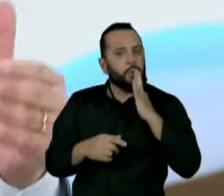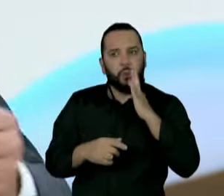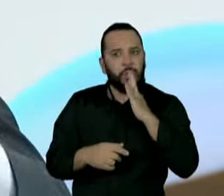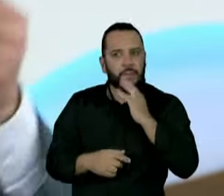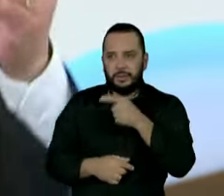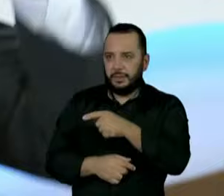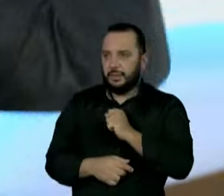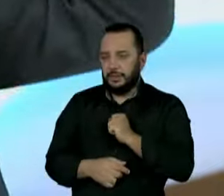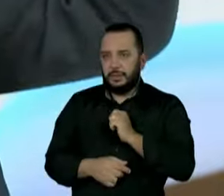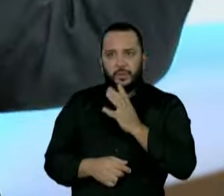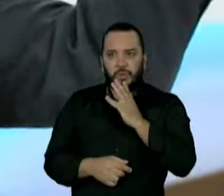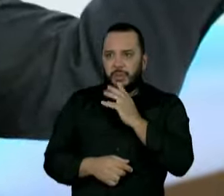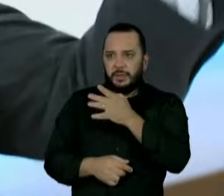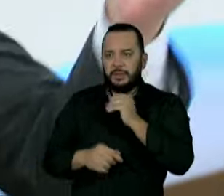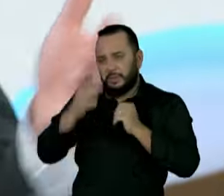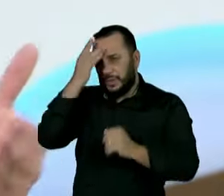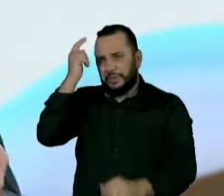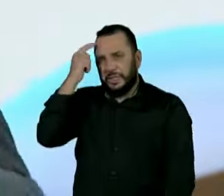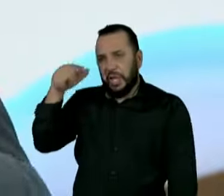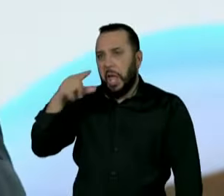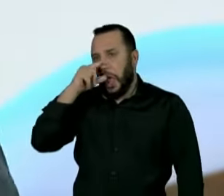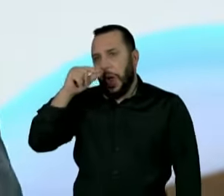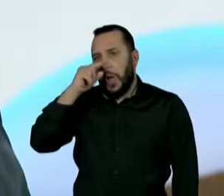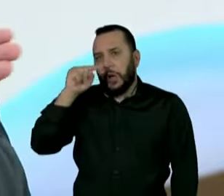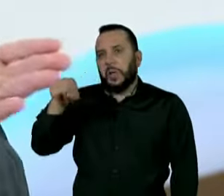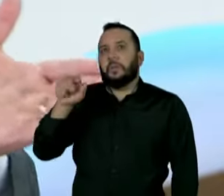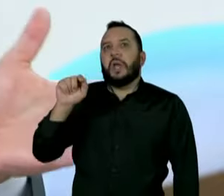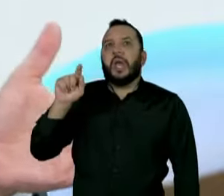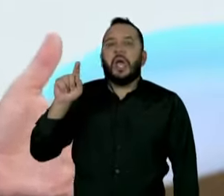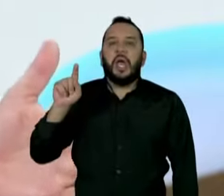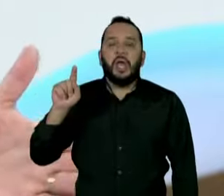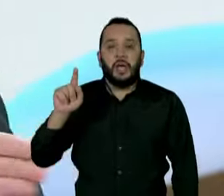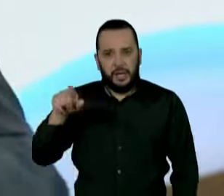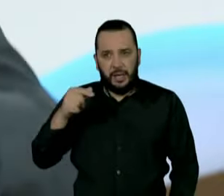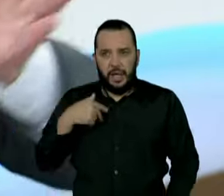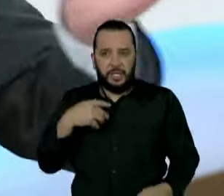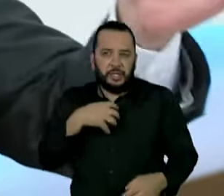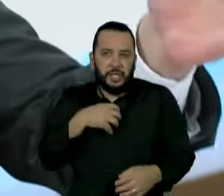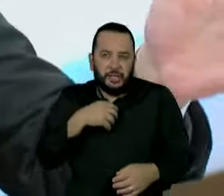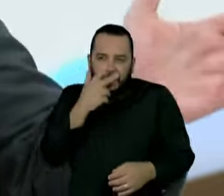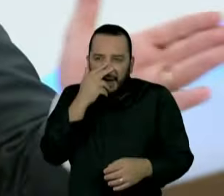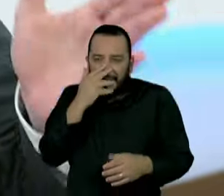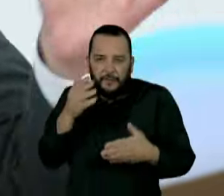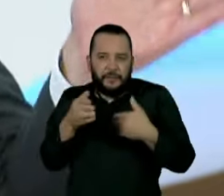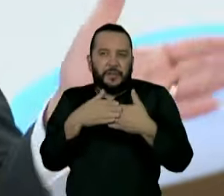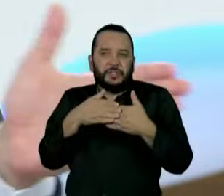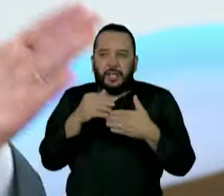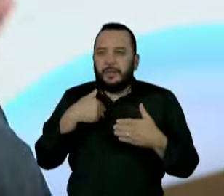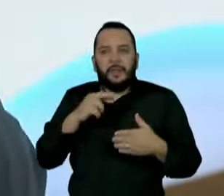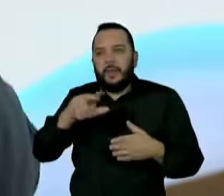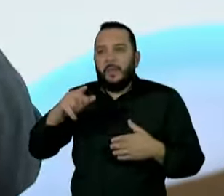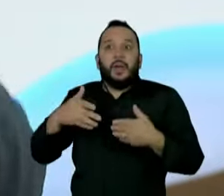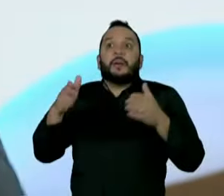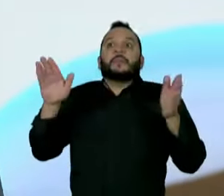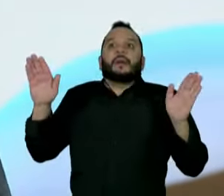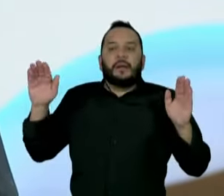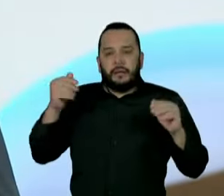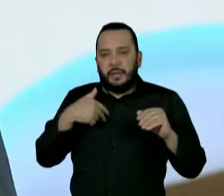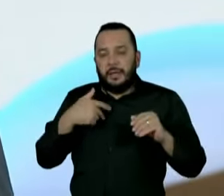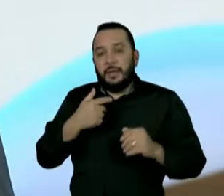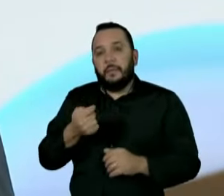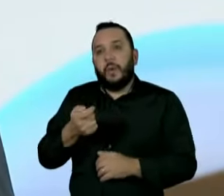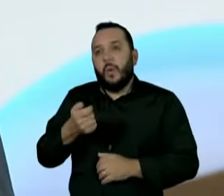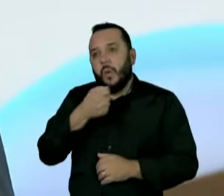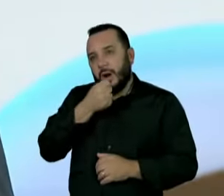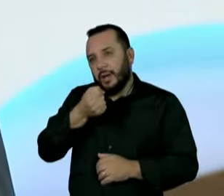as pessoas tinham aquela imagem do Alckmin, ele é fechado, ele não uma pessoa muito aberta, de poucas entrevistas,